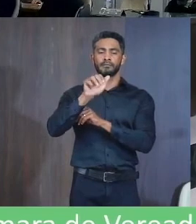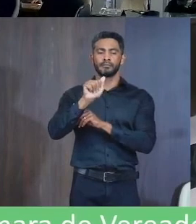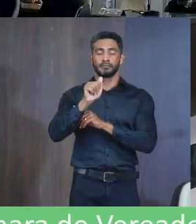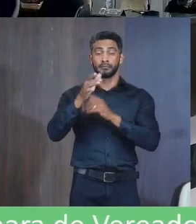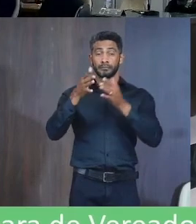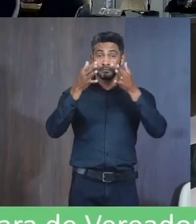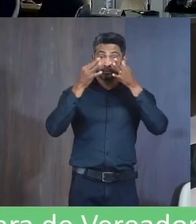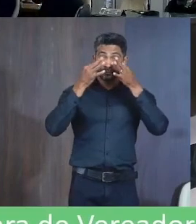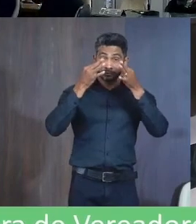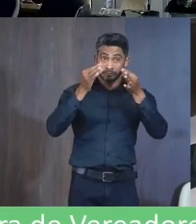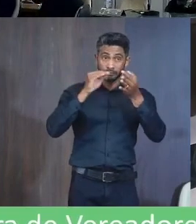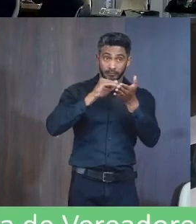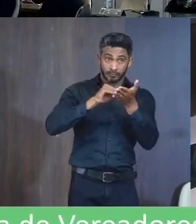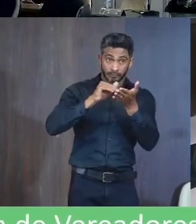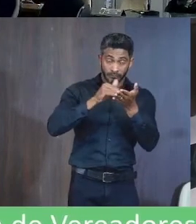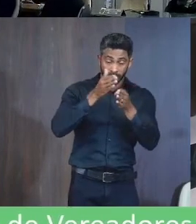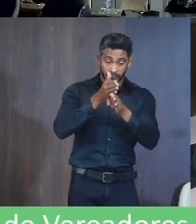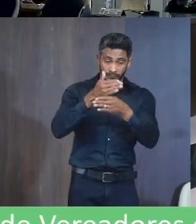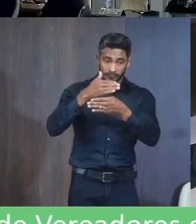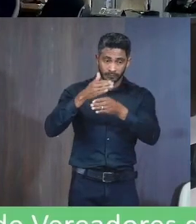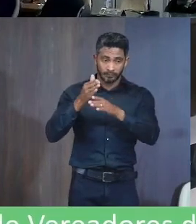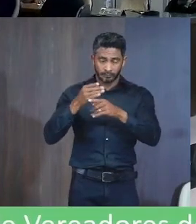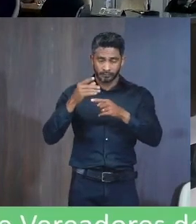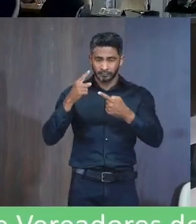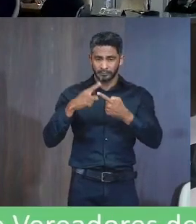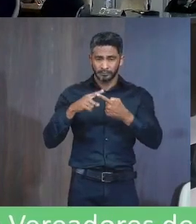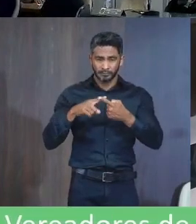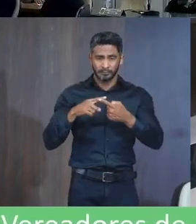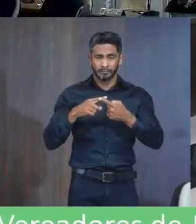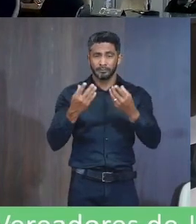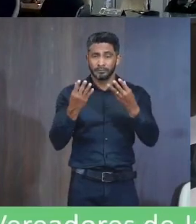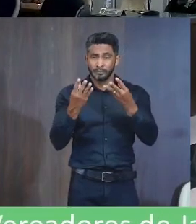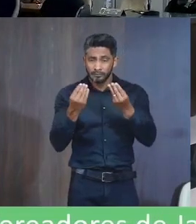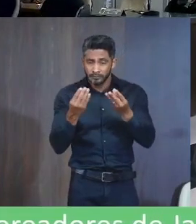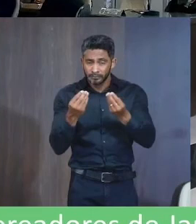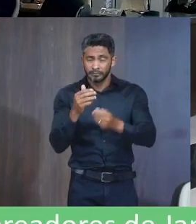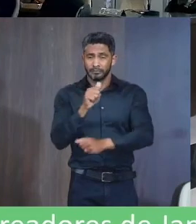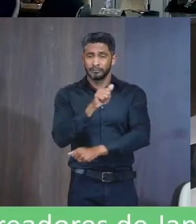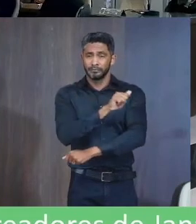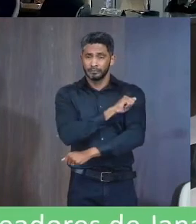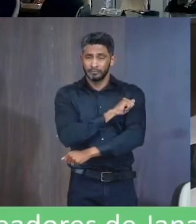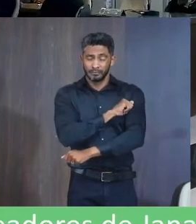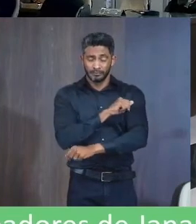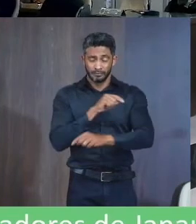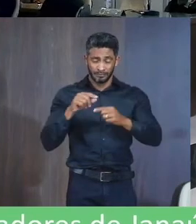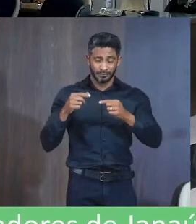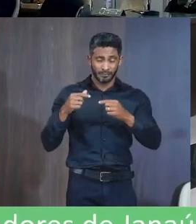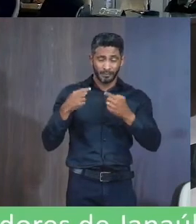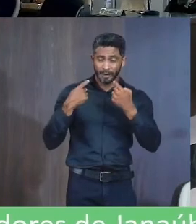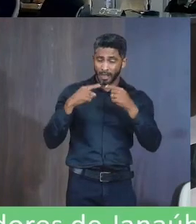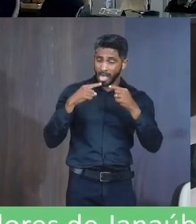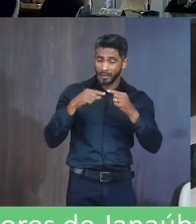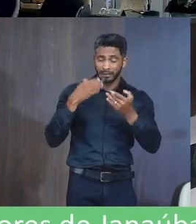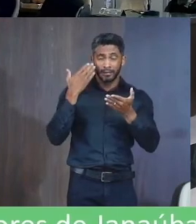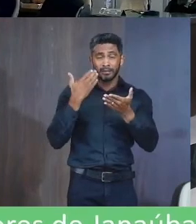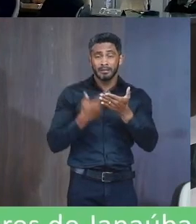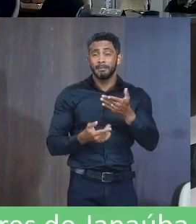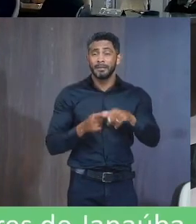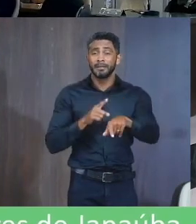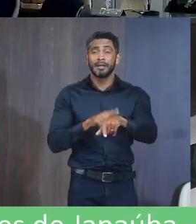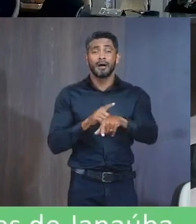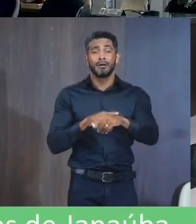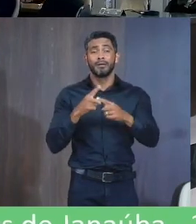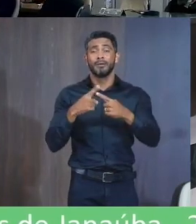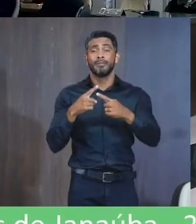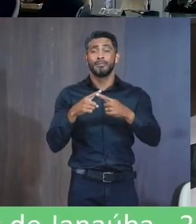atenção Especial A Secretaria De Obras Porque diversos Alunos Eu recebi Reclamação Que estão perdendo A aula Por devido O ônibus Não